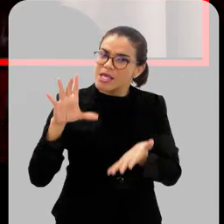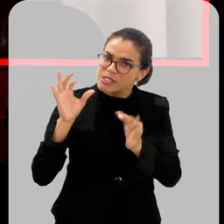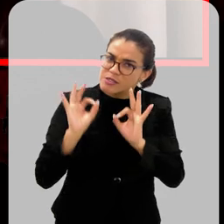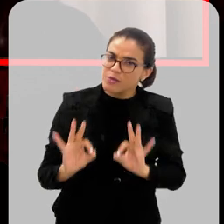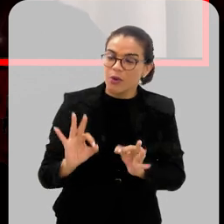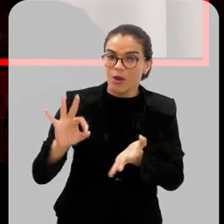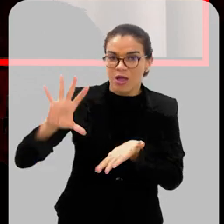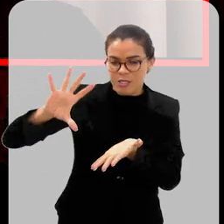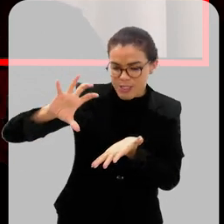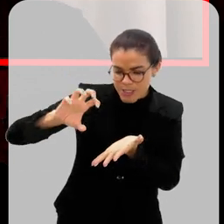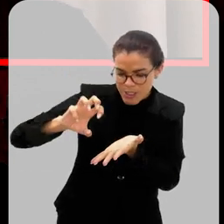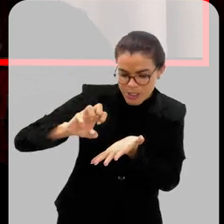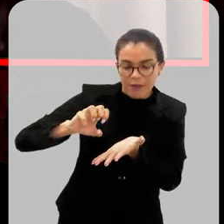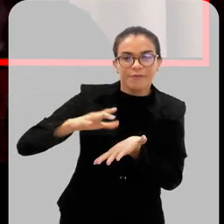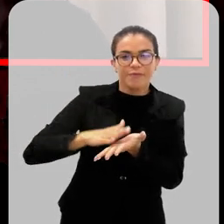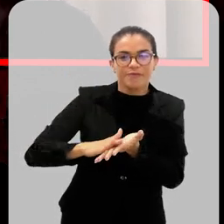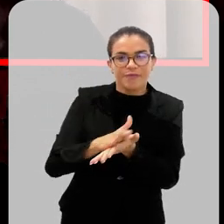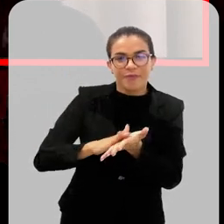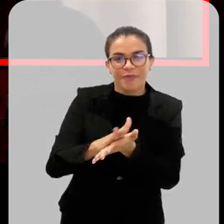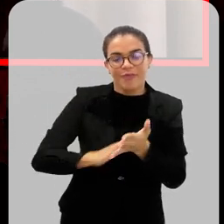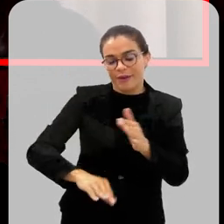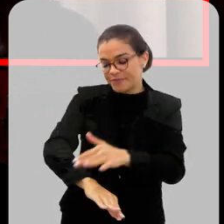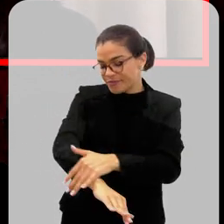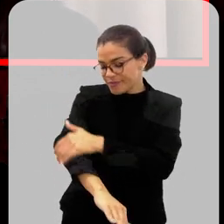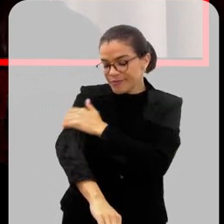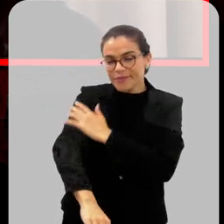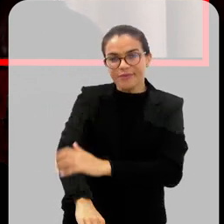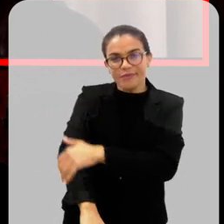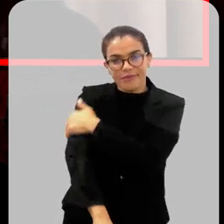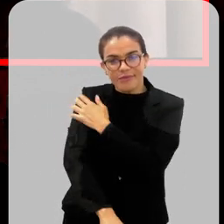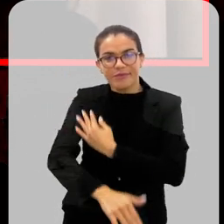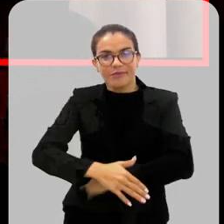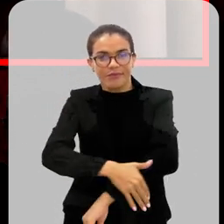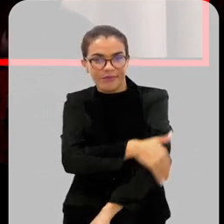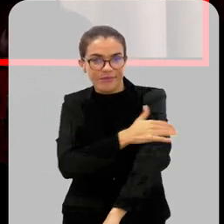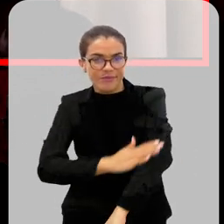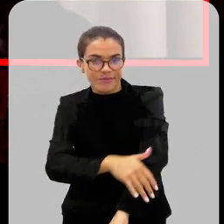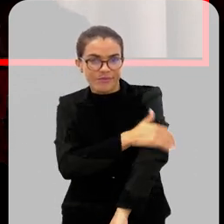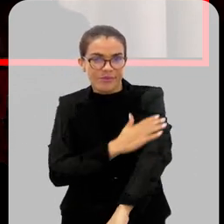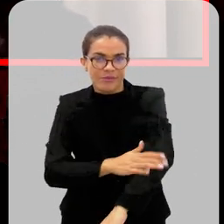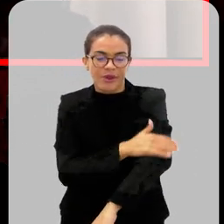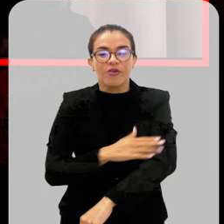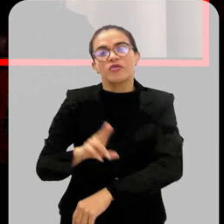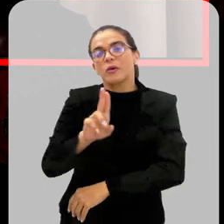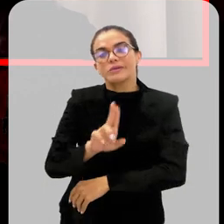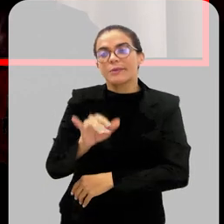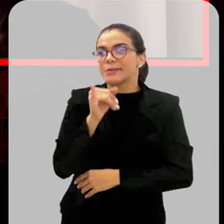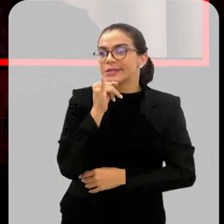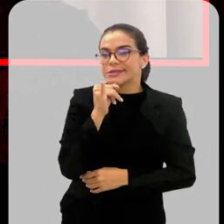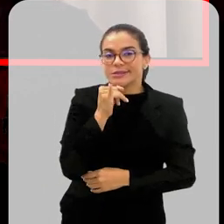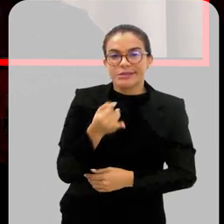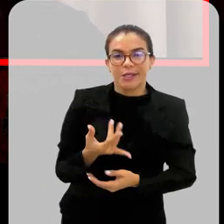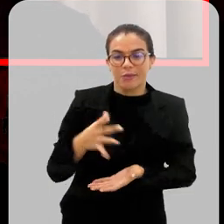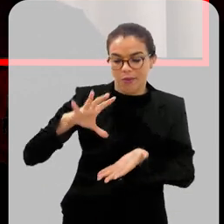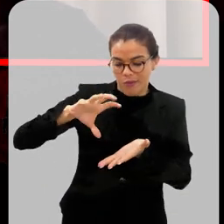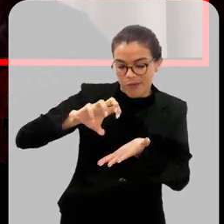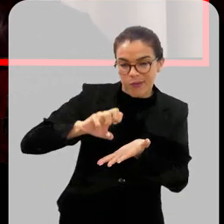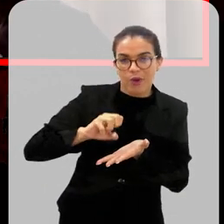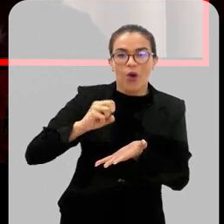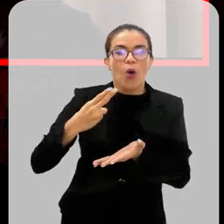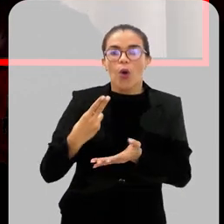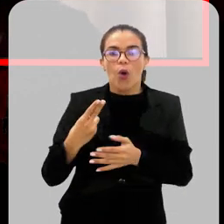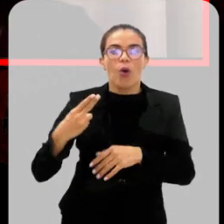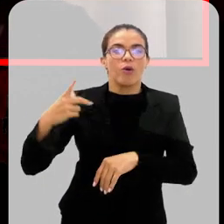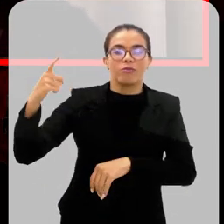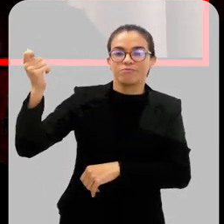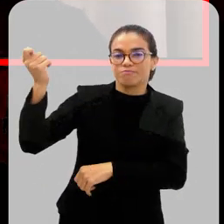repelente mesmo, aquele de passar na pele, após todas as coisas que você for utilizar, se você for utilizar um creme, um